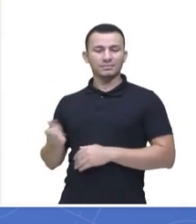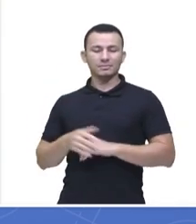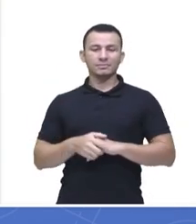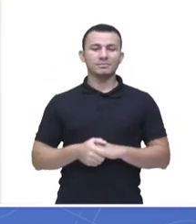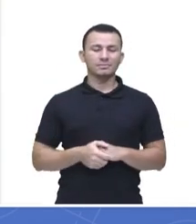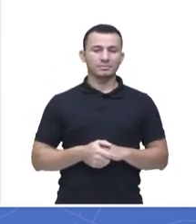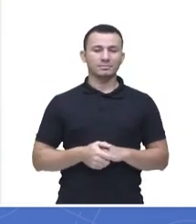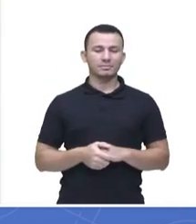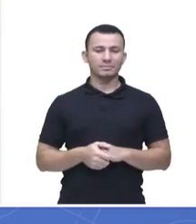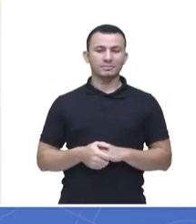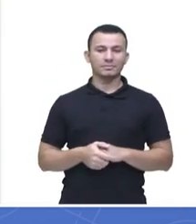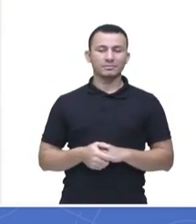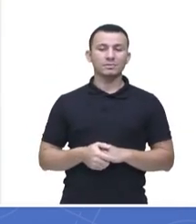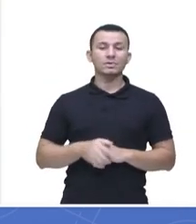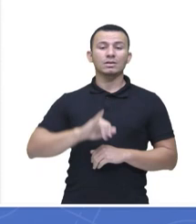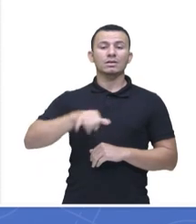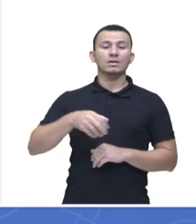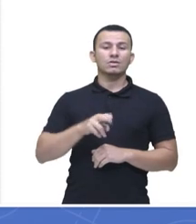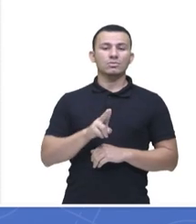Brito, que é do Juruá.